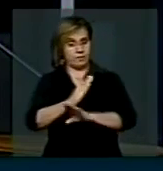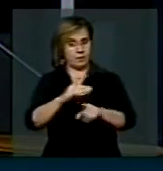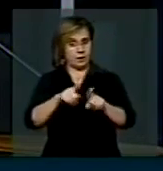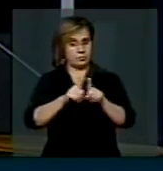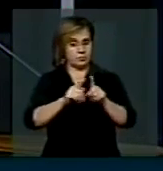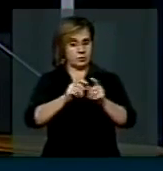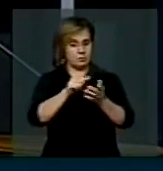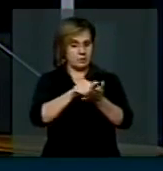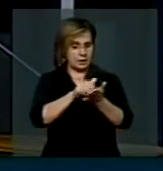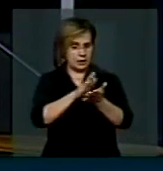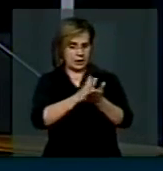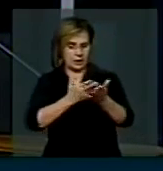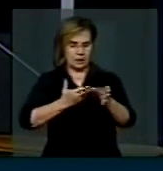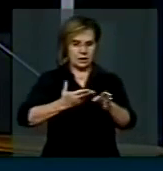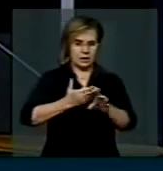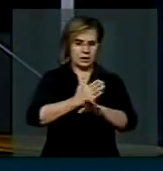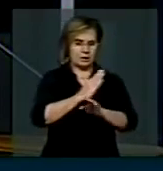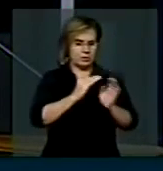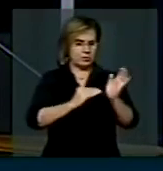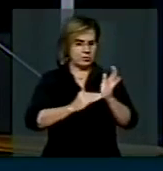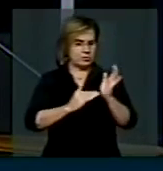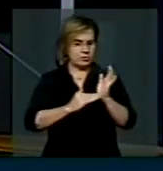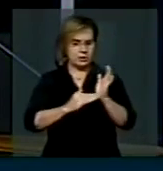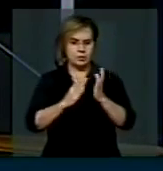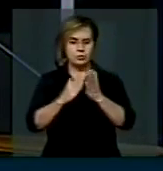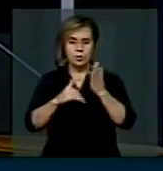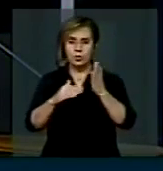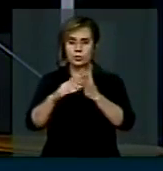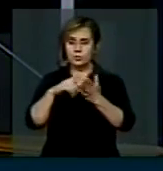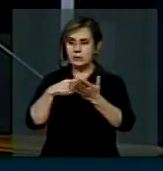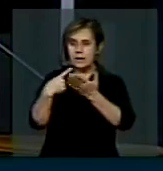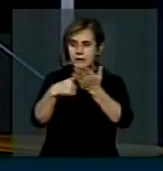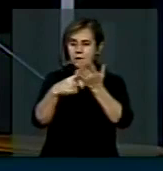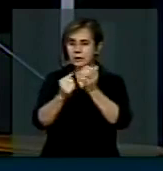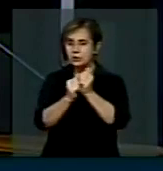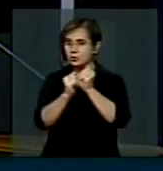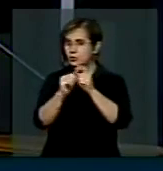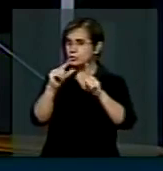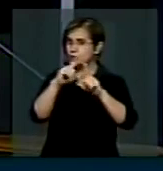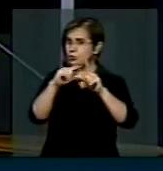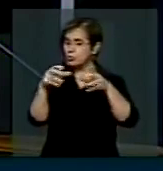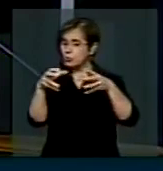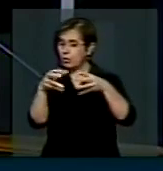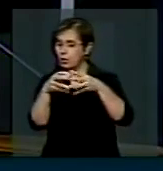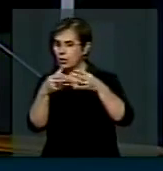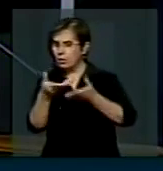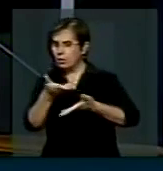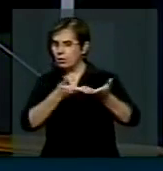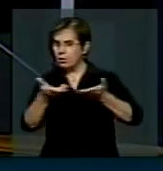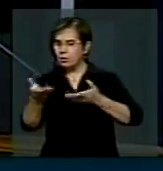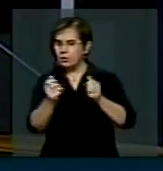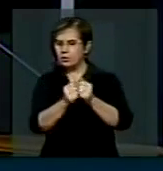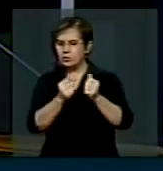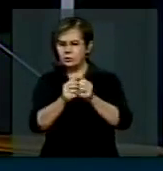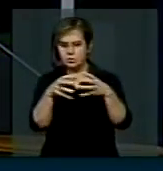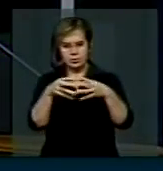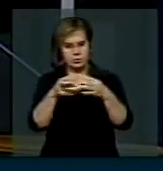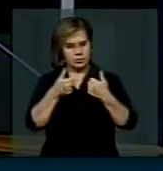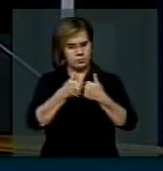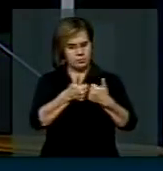Senado, ele foi todo negociado com o Planalto. A equipe lá, próxima da